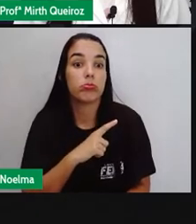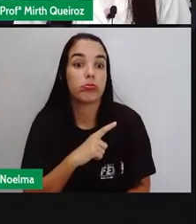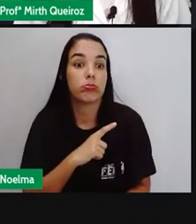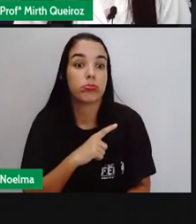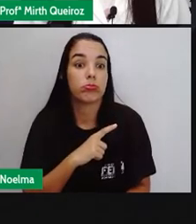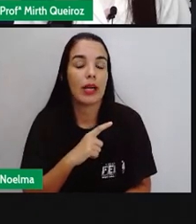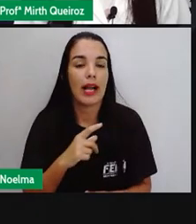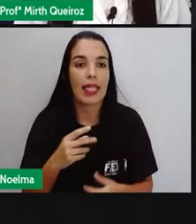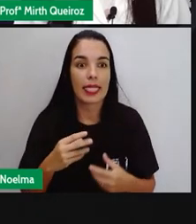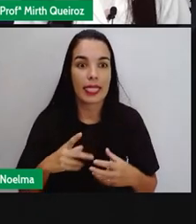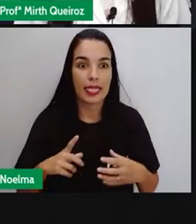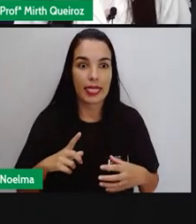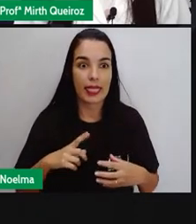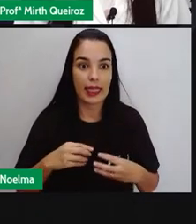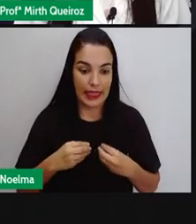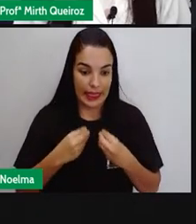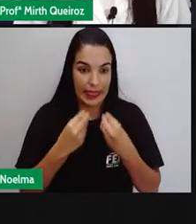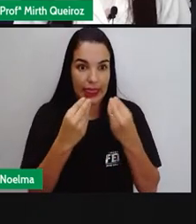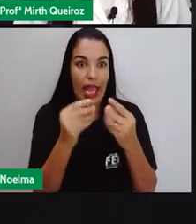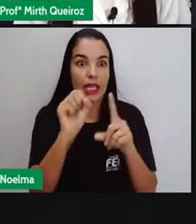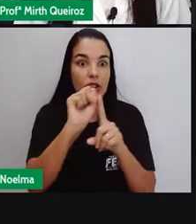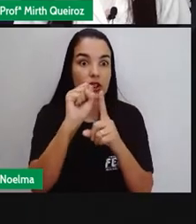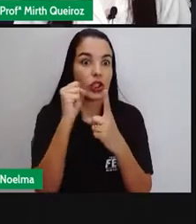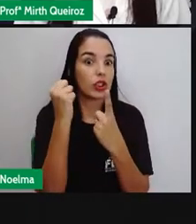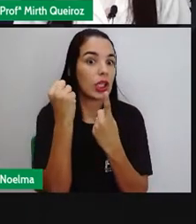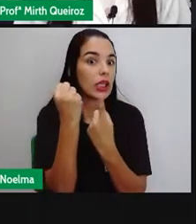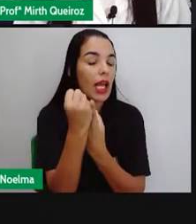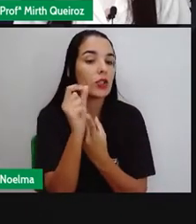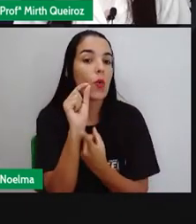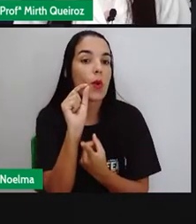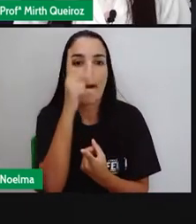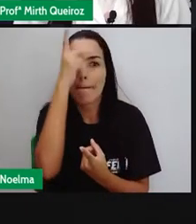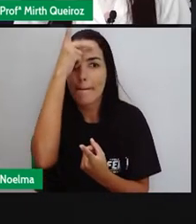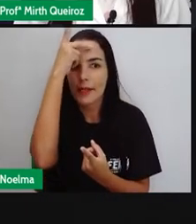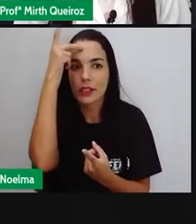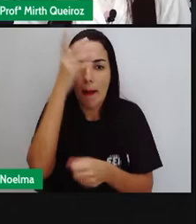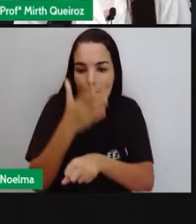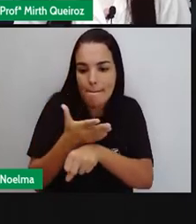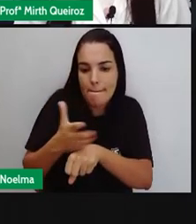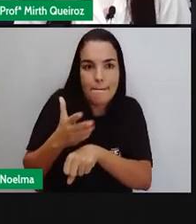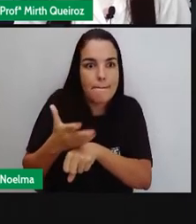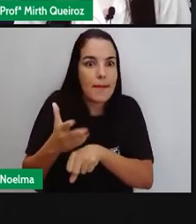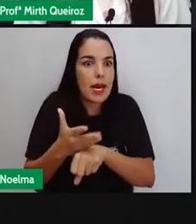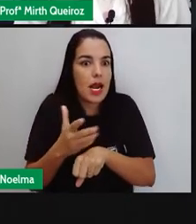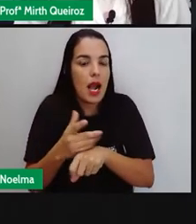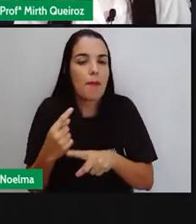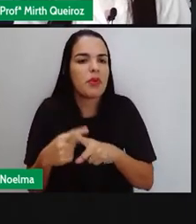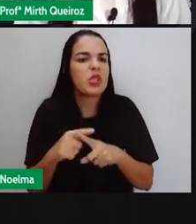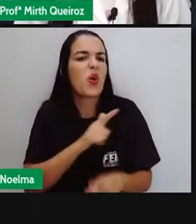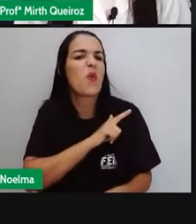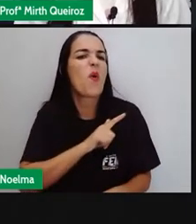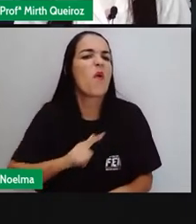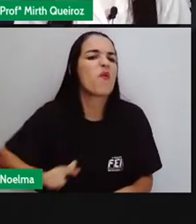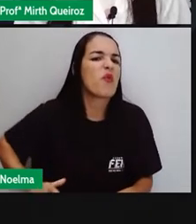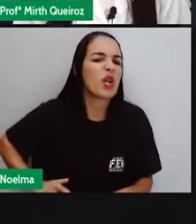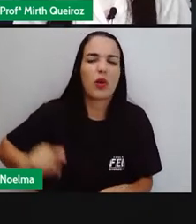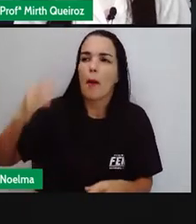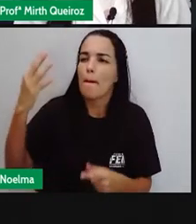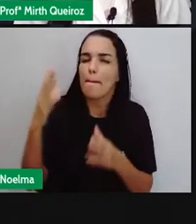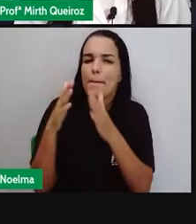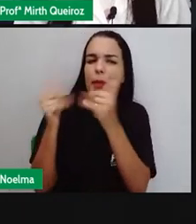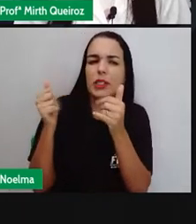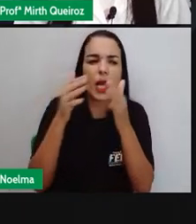embranquecimento da sociedade. Por isso que o governo, naquela época, estava estimulando países